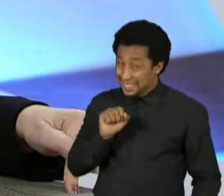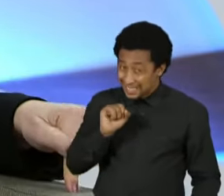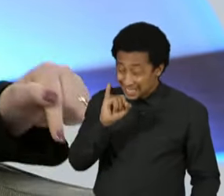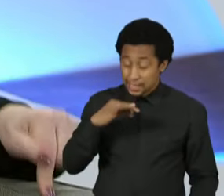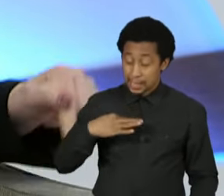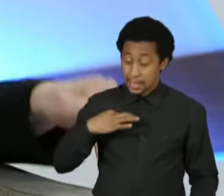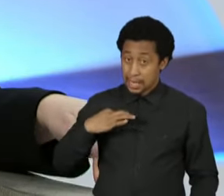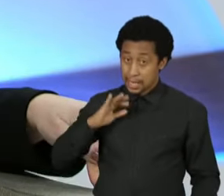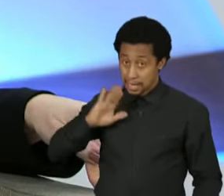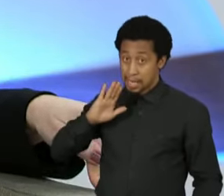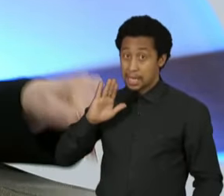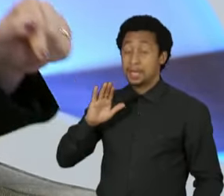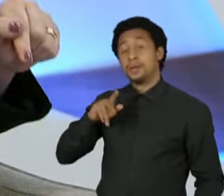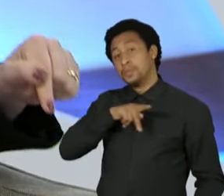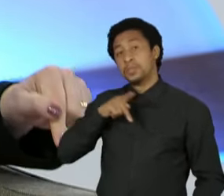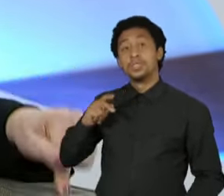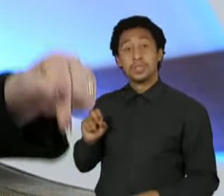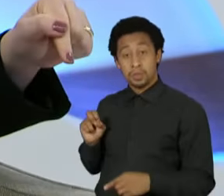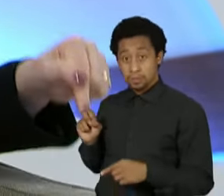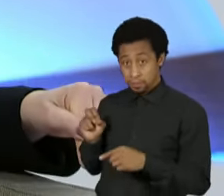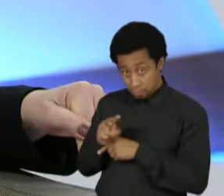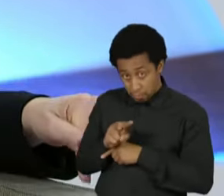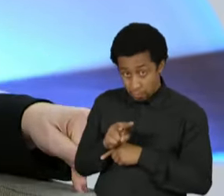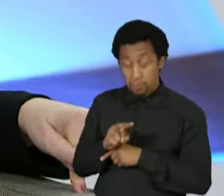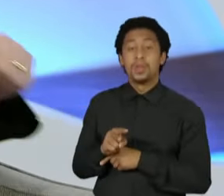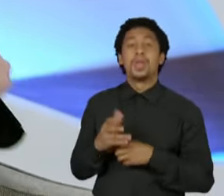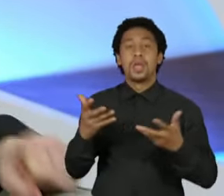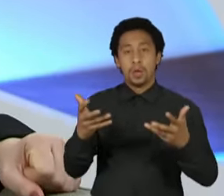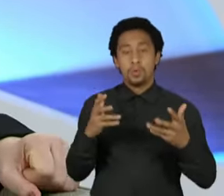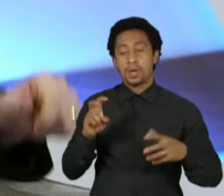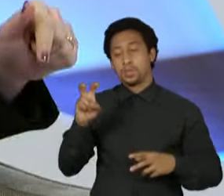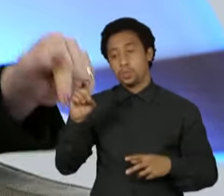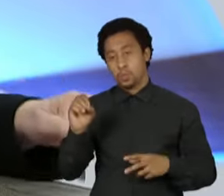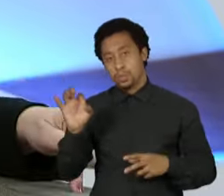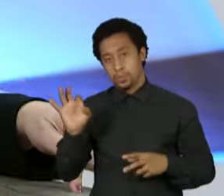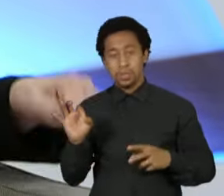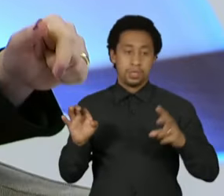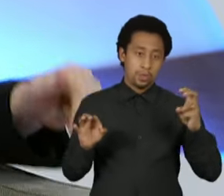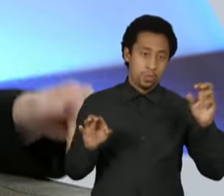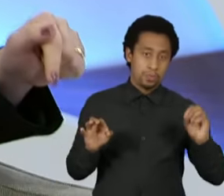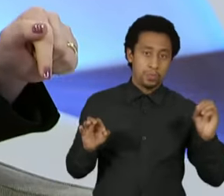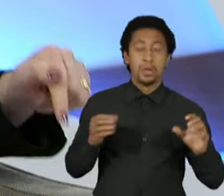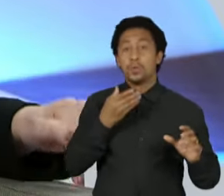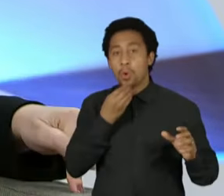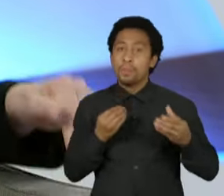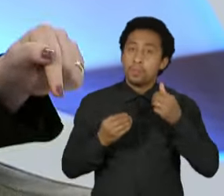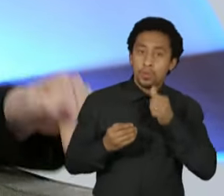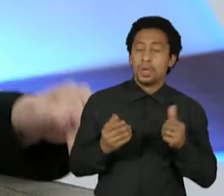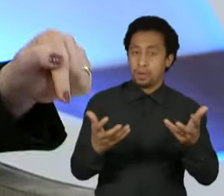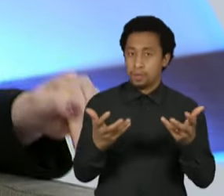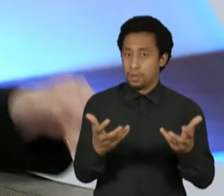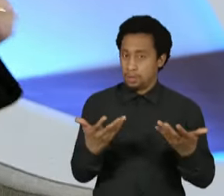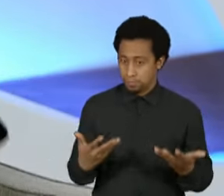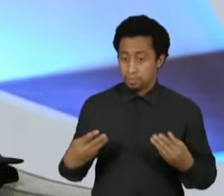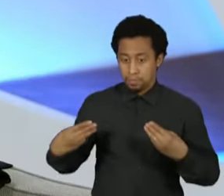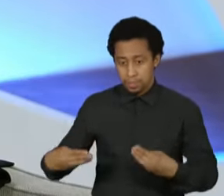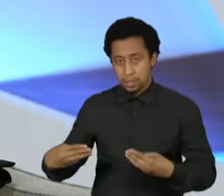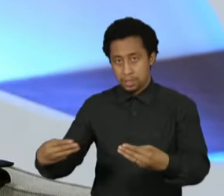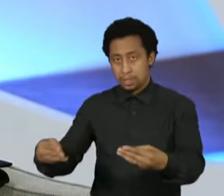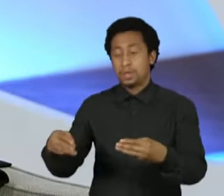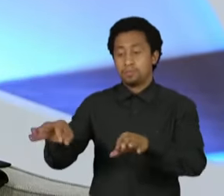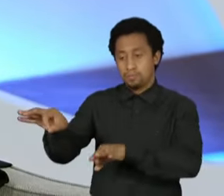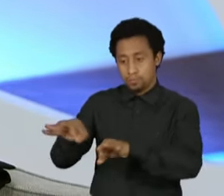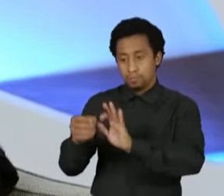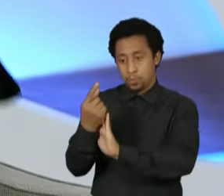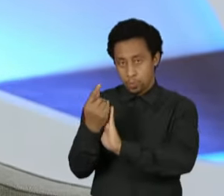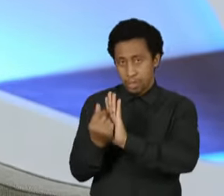ministério vai ser paritário de homens e mulheres, 50% de homens e 50% de mulheres. E segundo, nós vamos recriar o Ministério do Planejamento e do